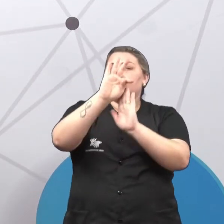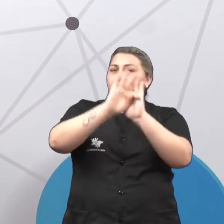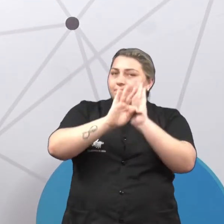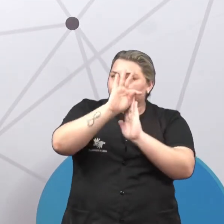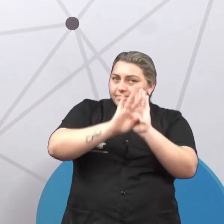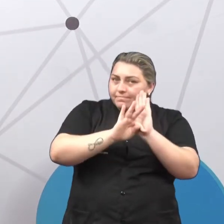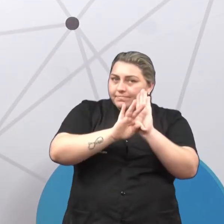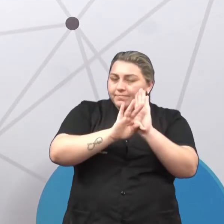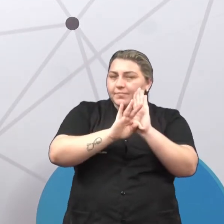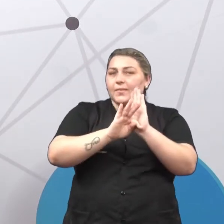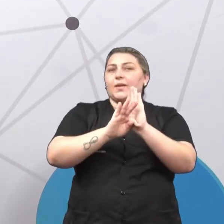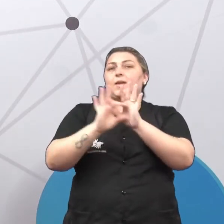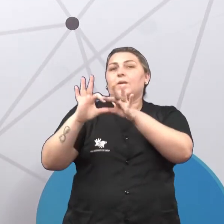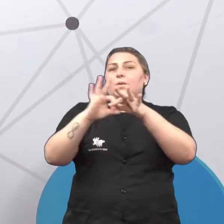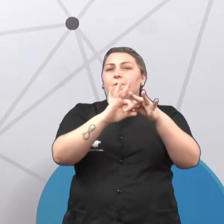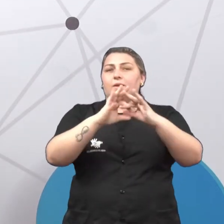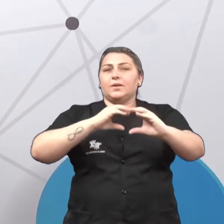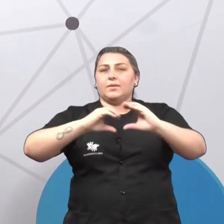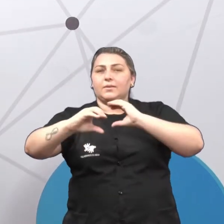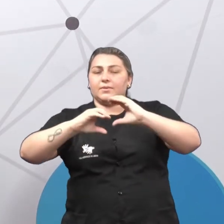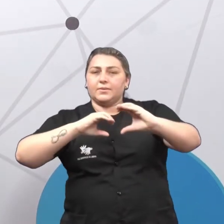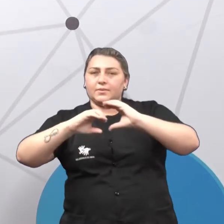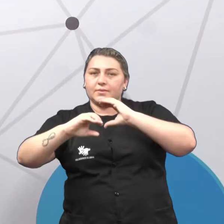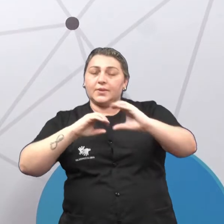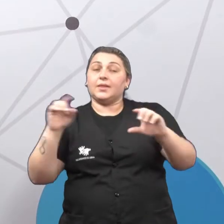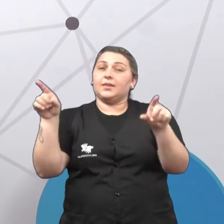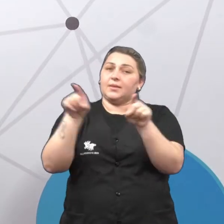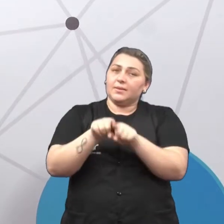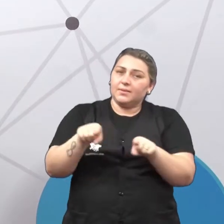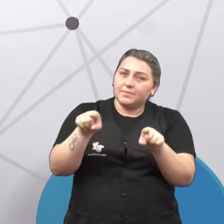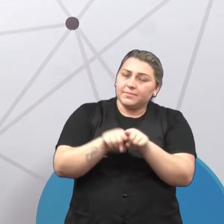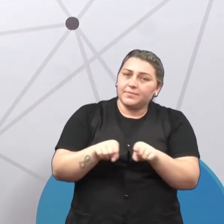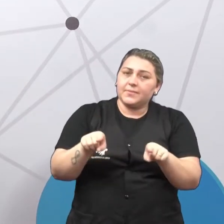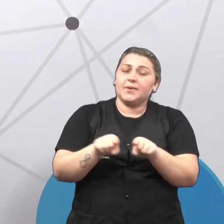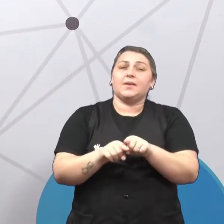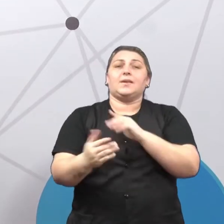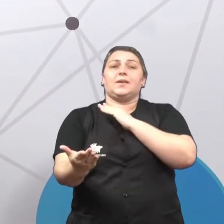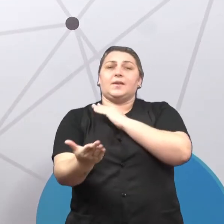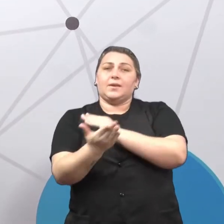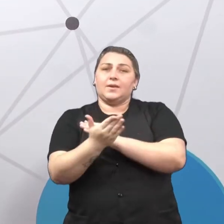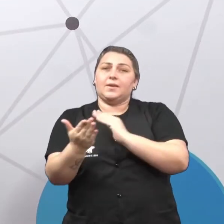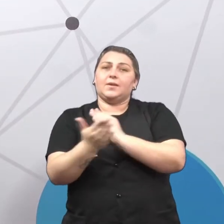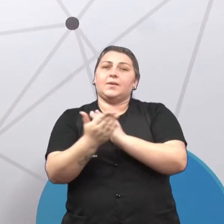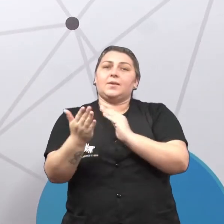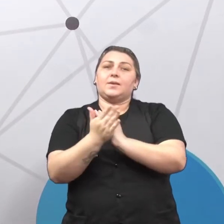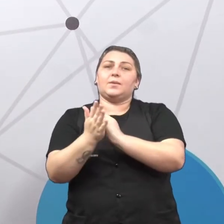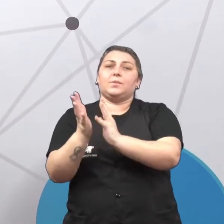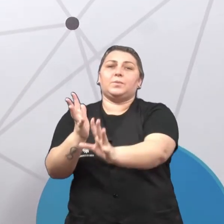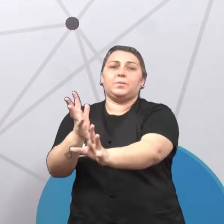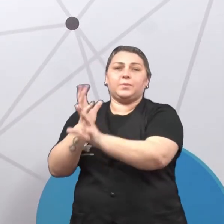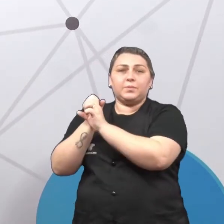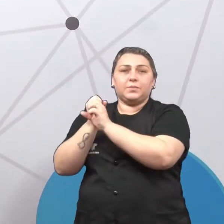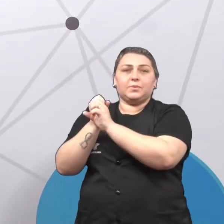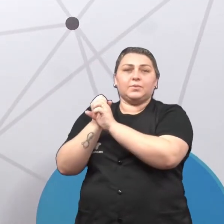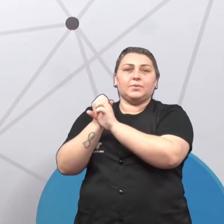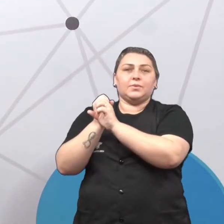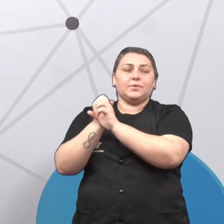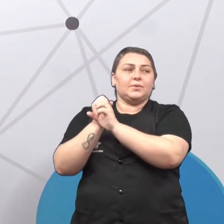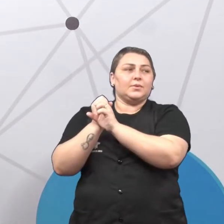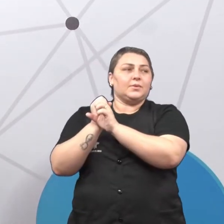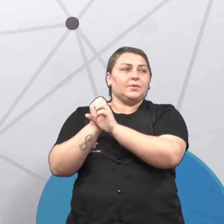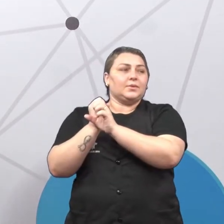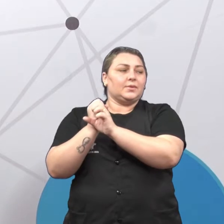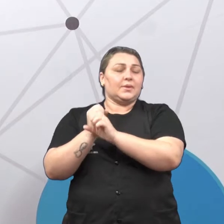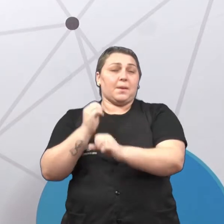texto, né? Do contexto comunicativo. Também, né? Me ajuda a ganhar fluência porque automaticamente quanto